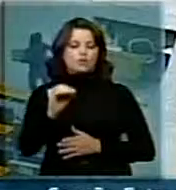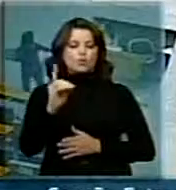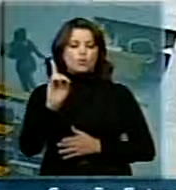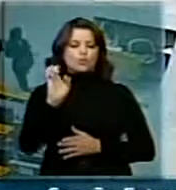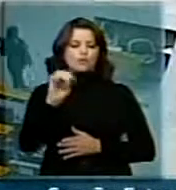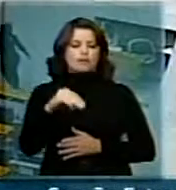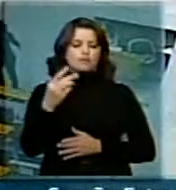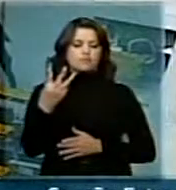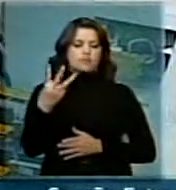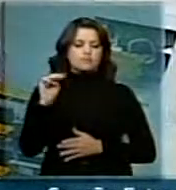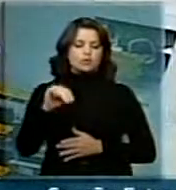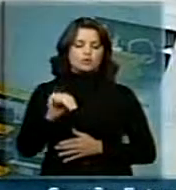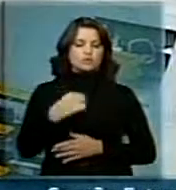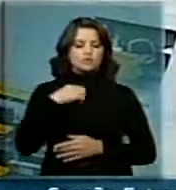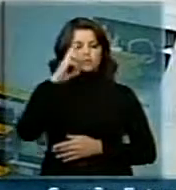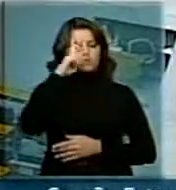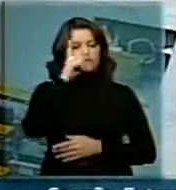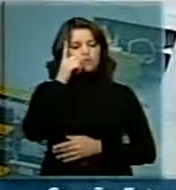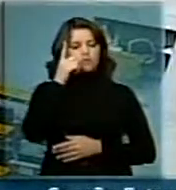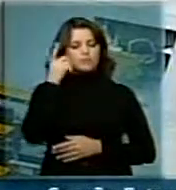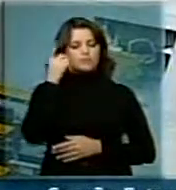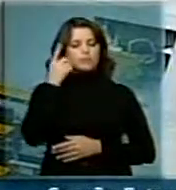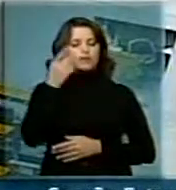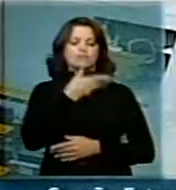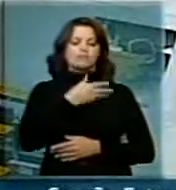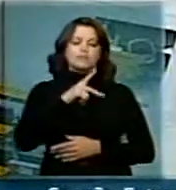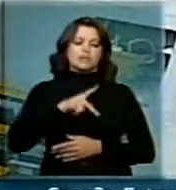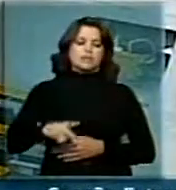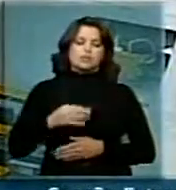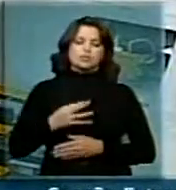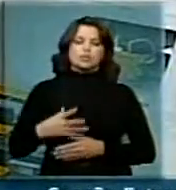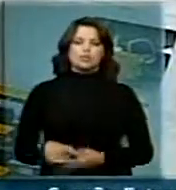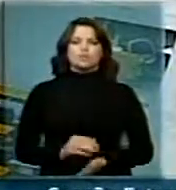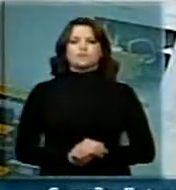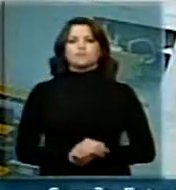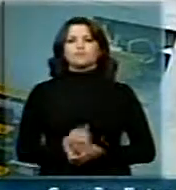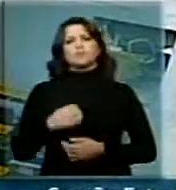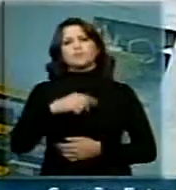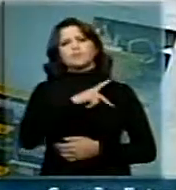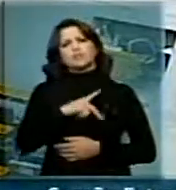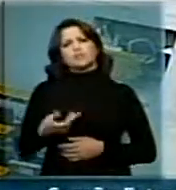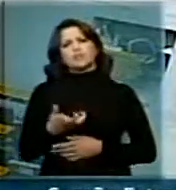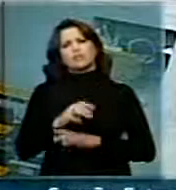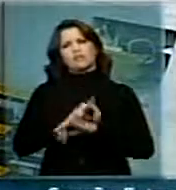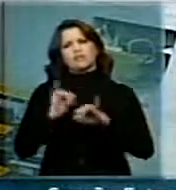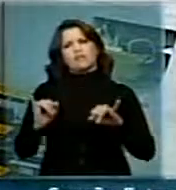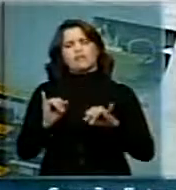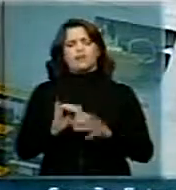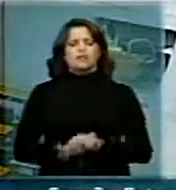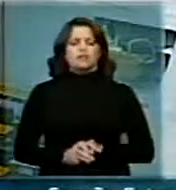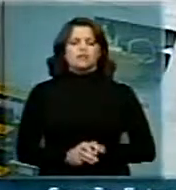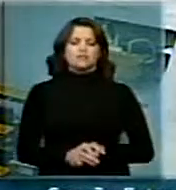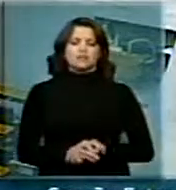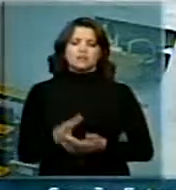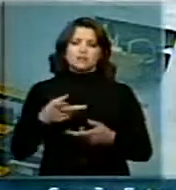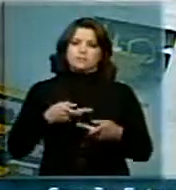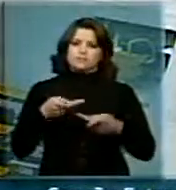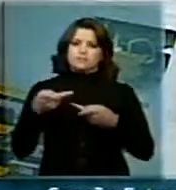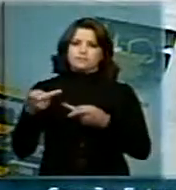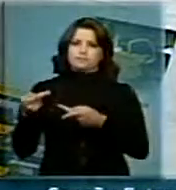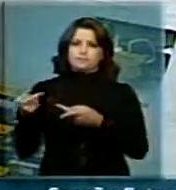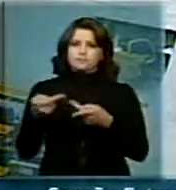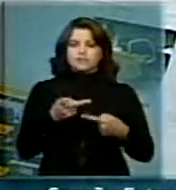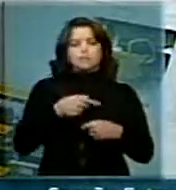Obrigado, presidente. Senhores deputados, senhoras deputadas. Presidente, eu queria aqui registrar a visita